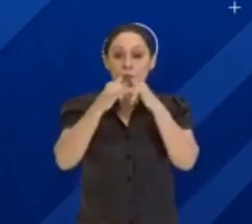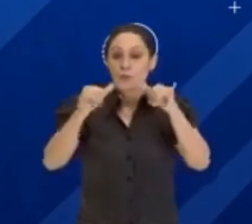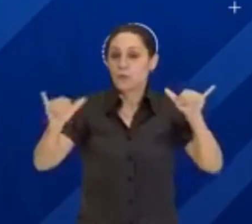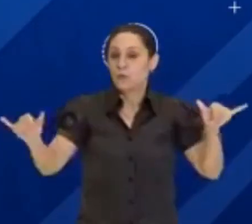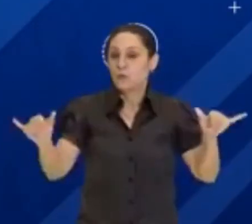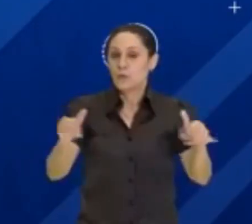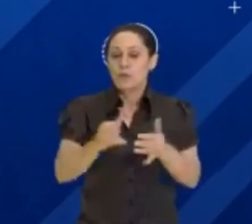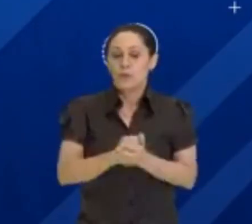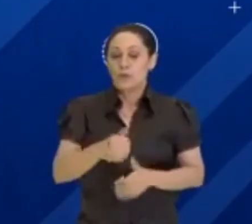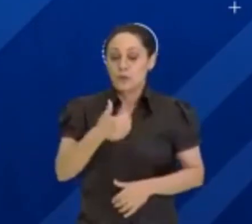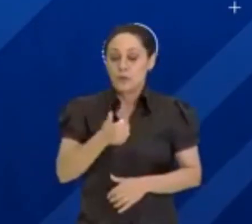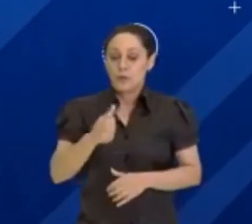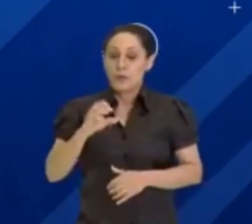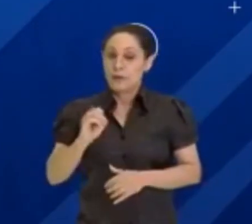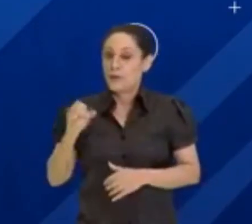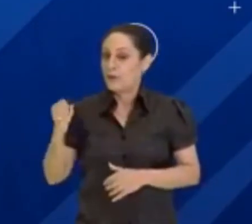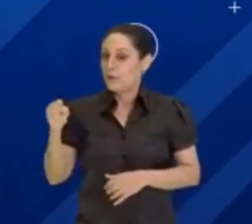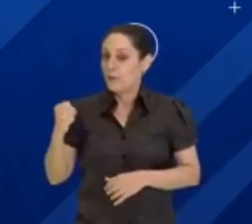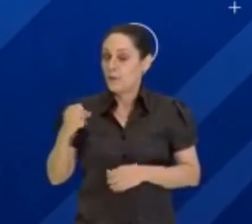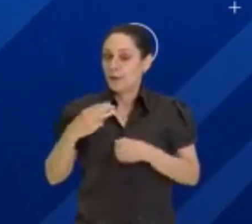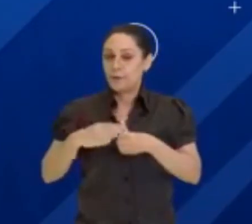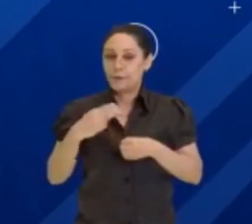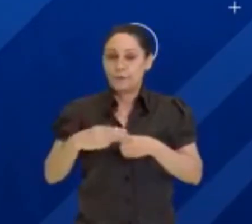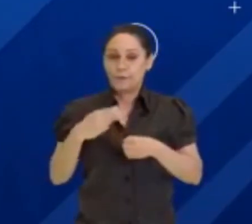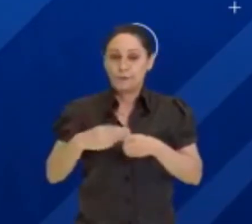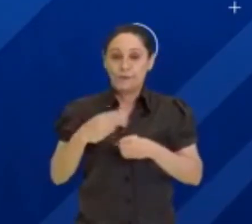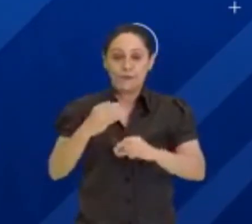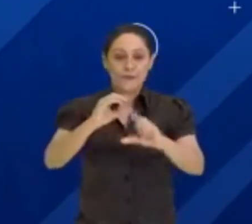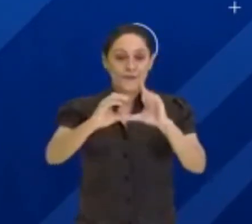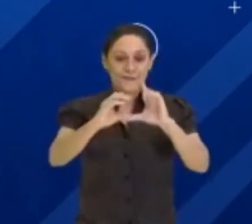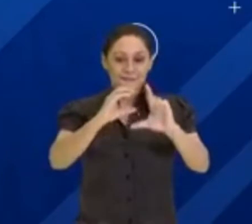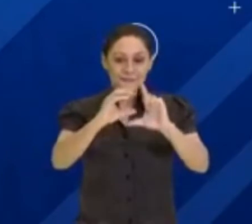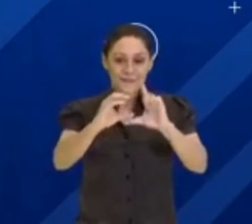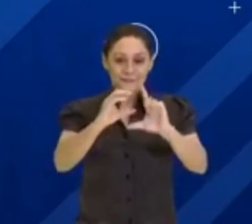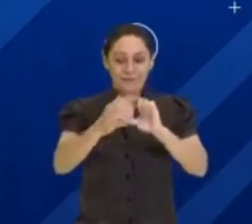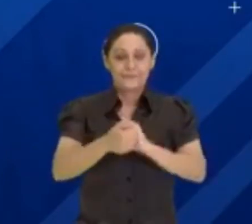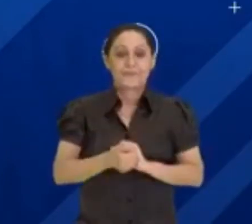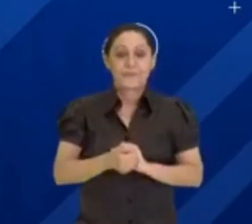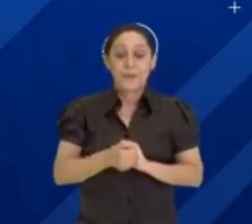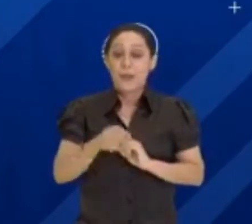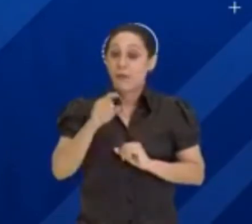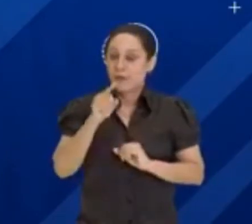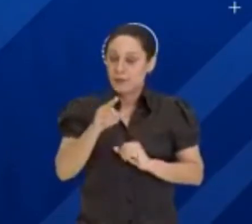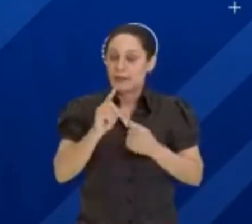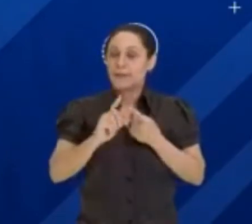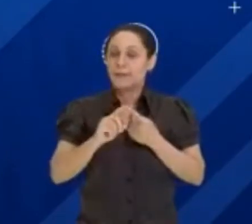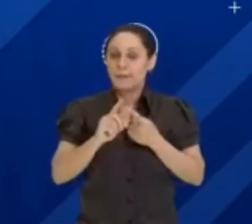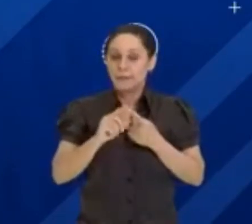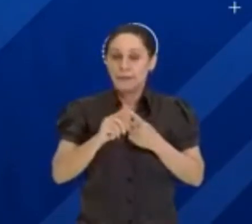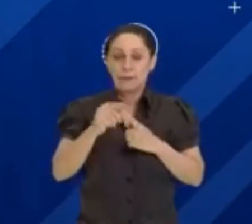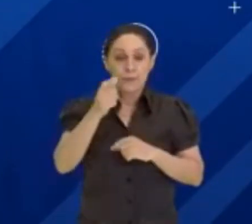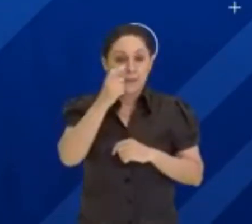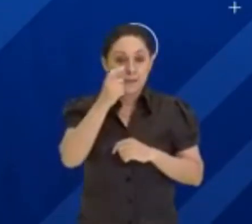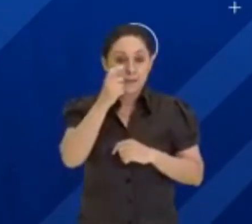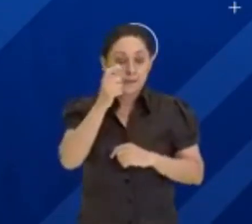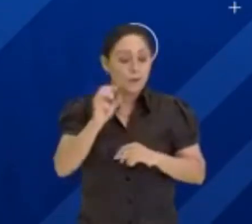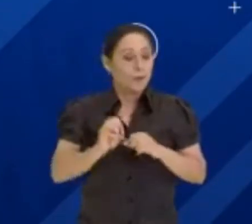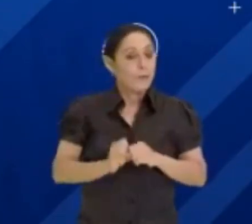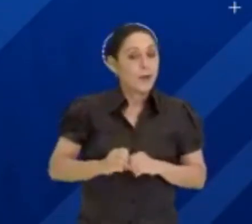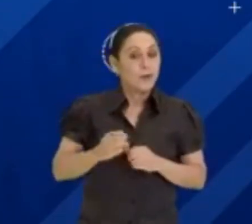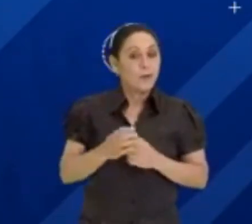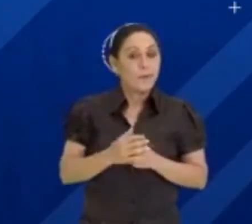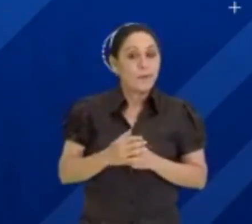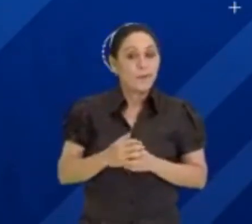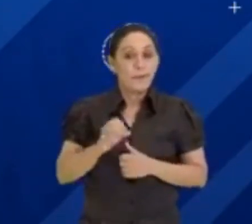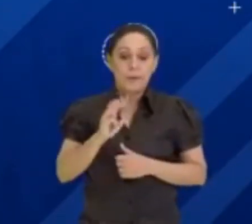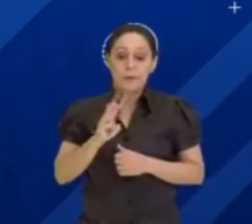para cento e outro município através da TV Cultura. Você também pode assistir pelo Portal Cultura,